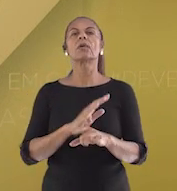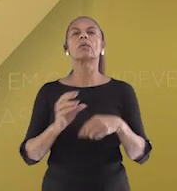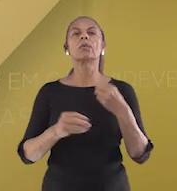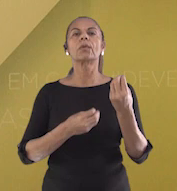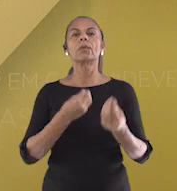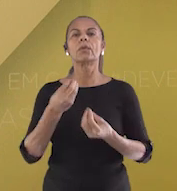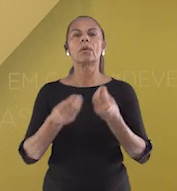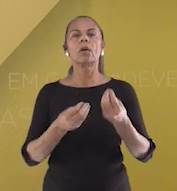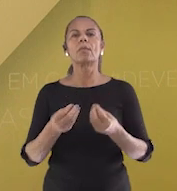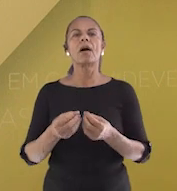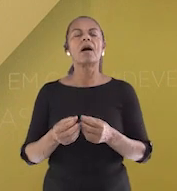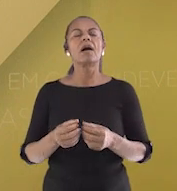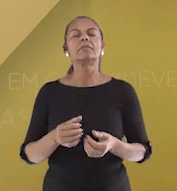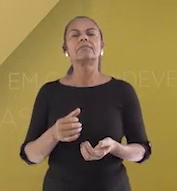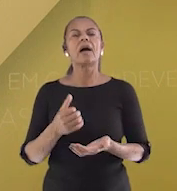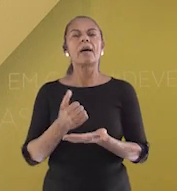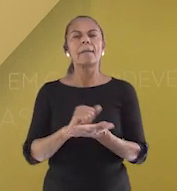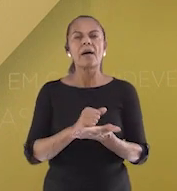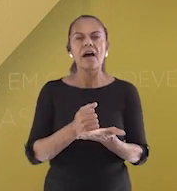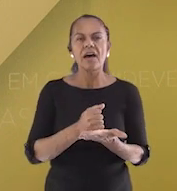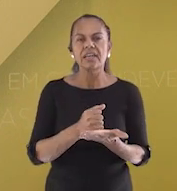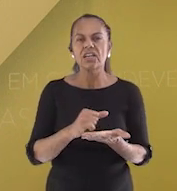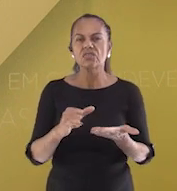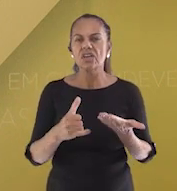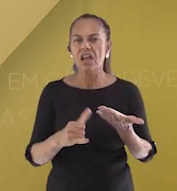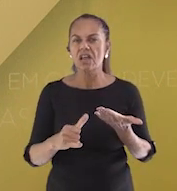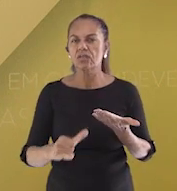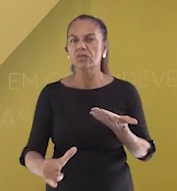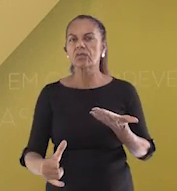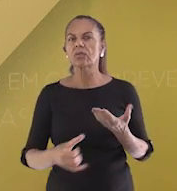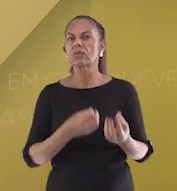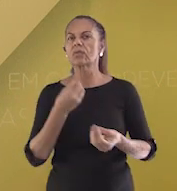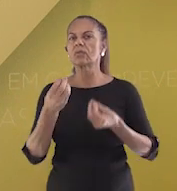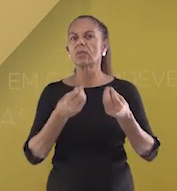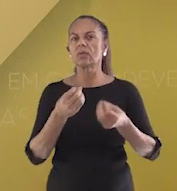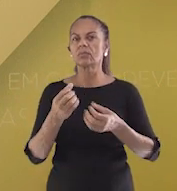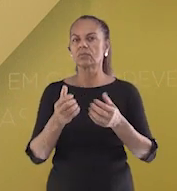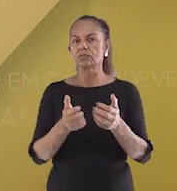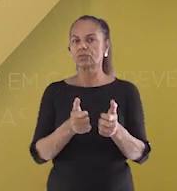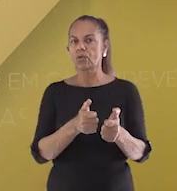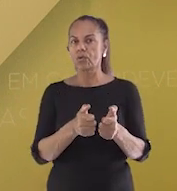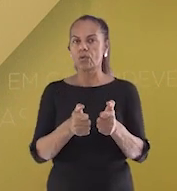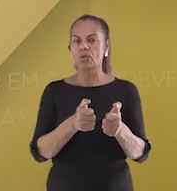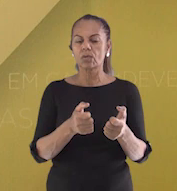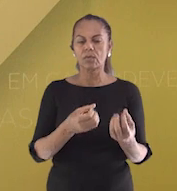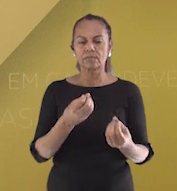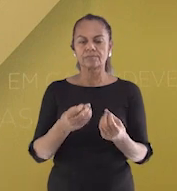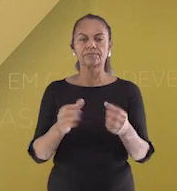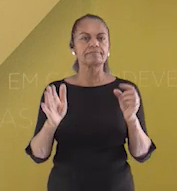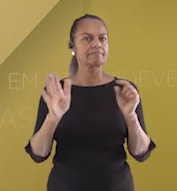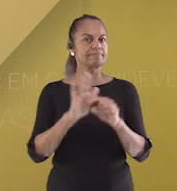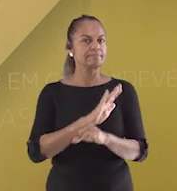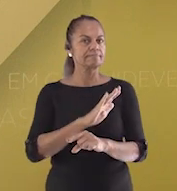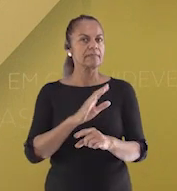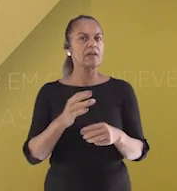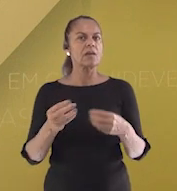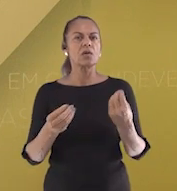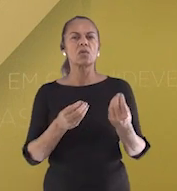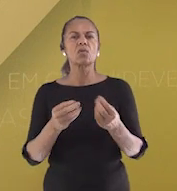na aula de hoje. Então, vamos à pergunta. Qual a diferença entre o Super Nintendo e o PlayStation?